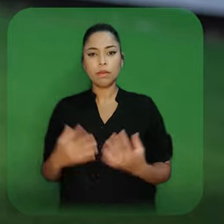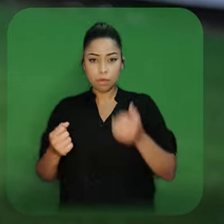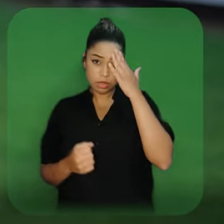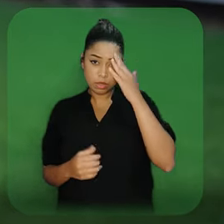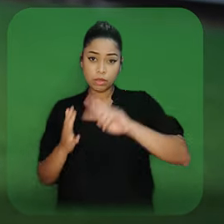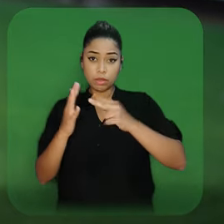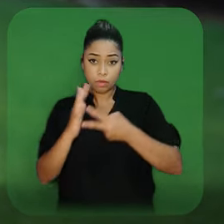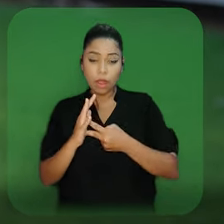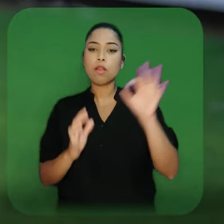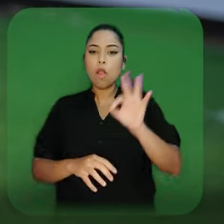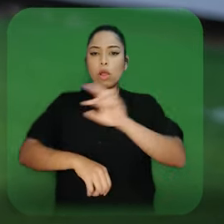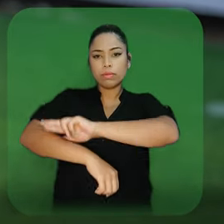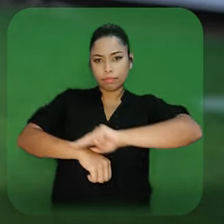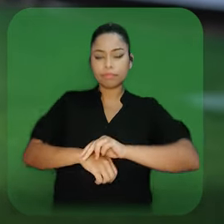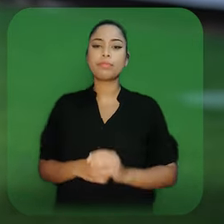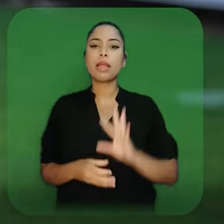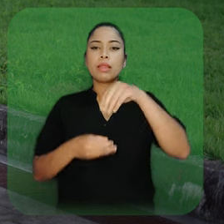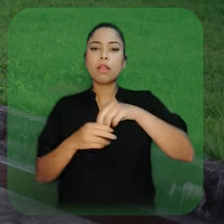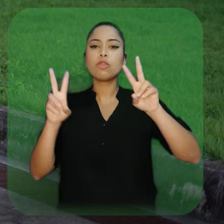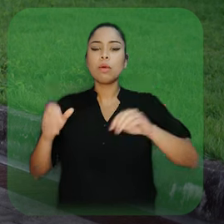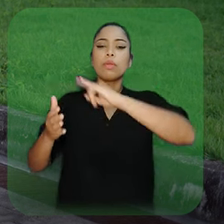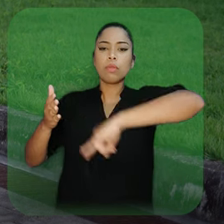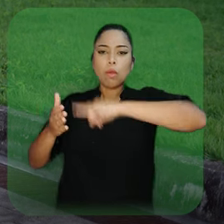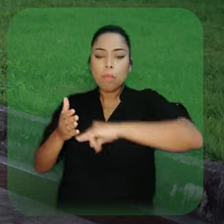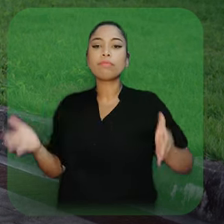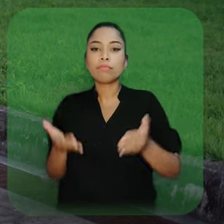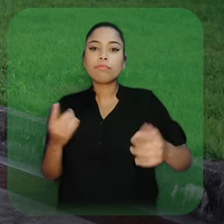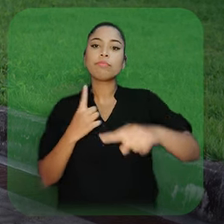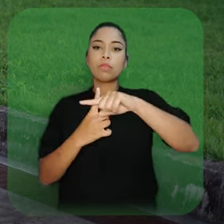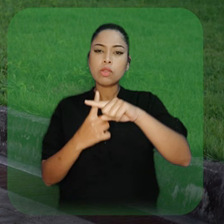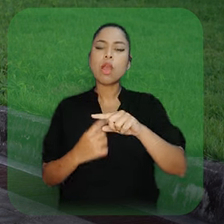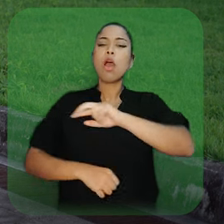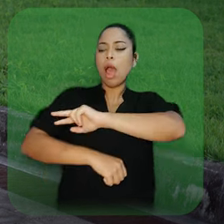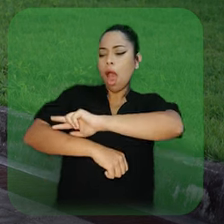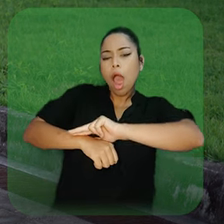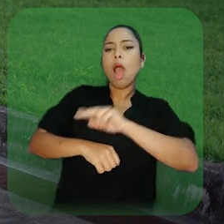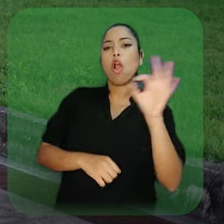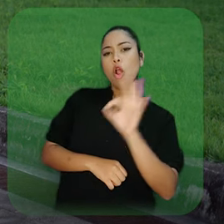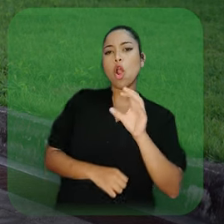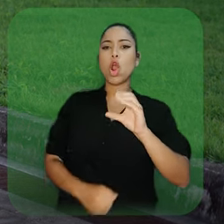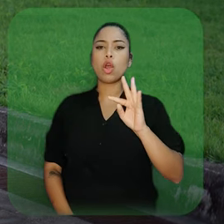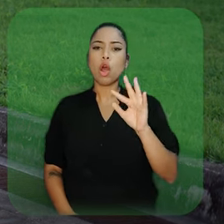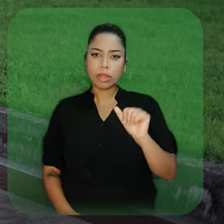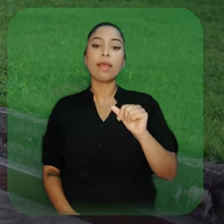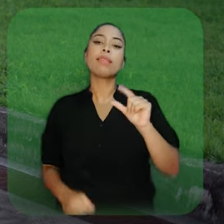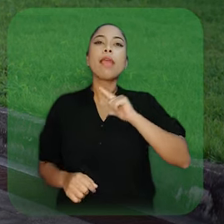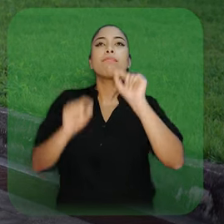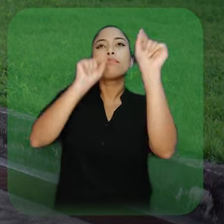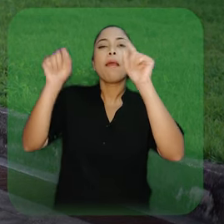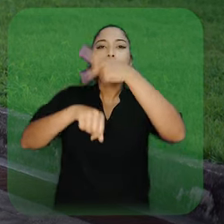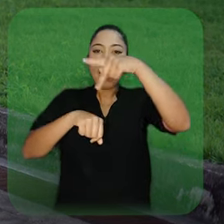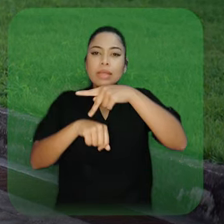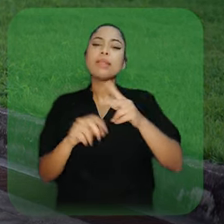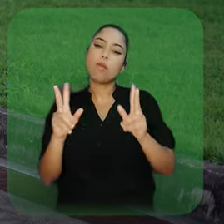Vamos entender o que são cotas raciais? No universo das ações afirmativas, as cotas raciais são medidas adotadas por